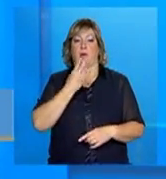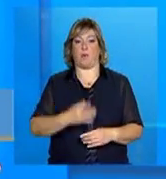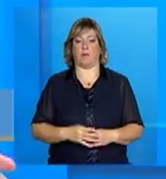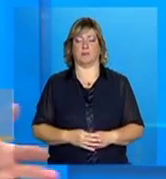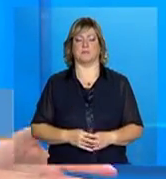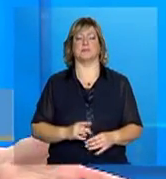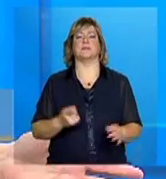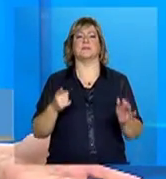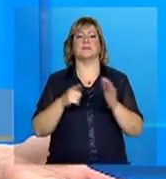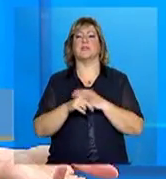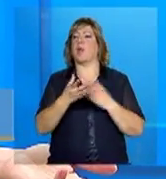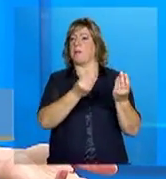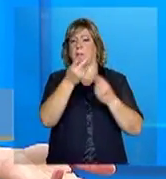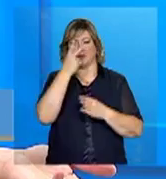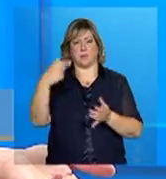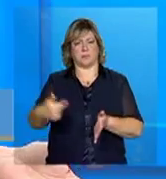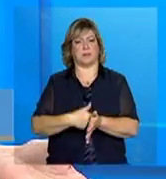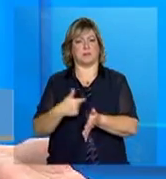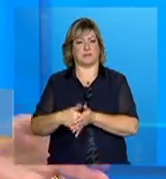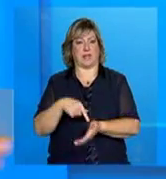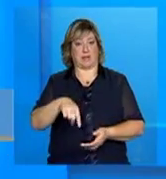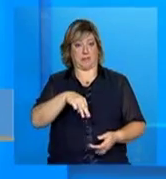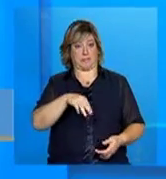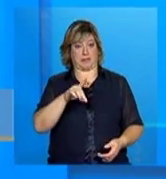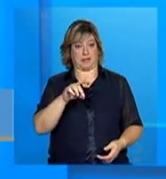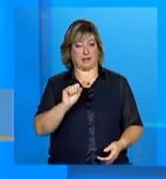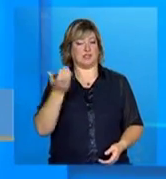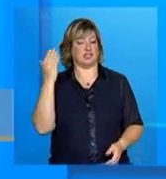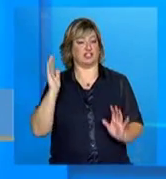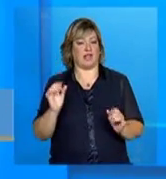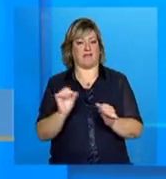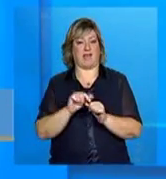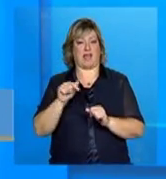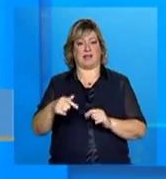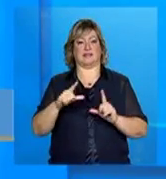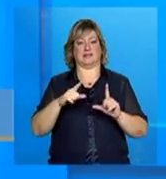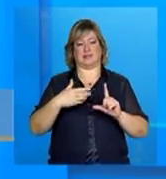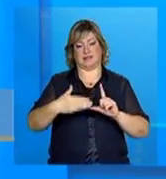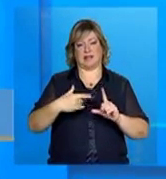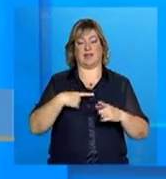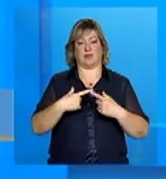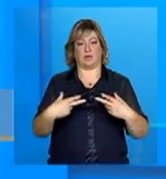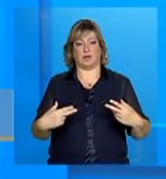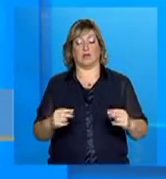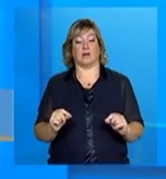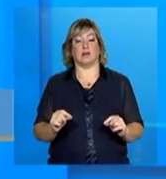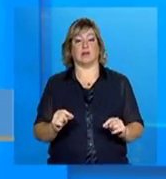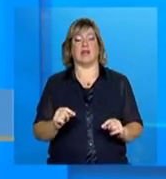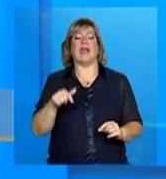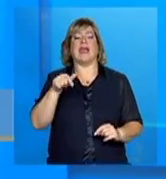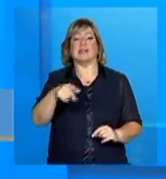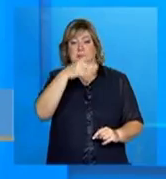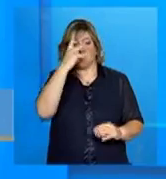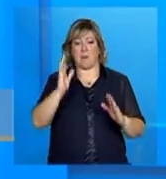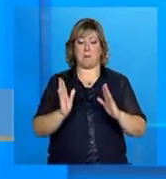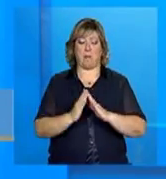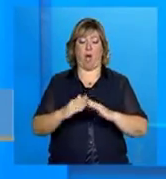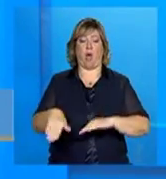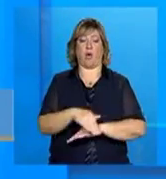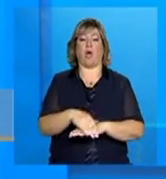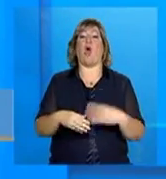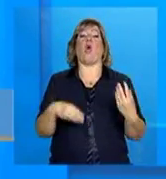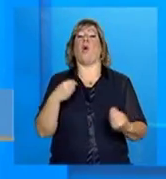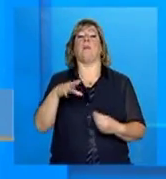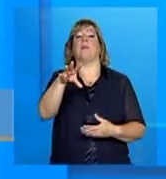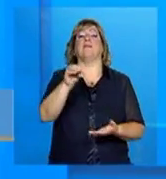assim que todo mundo me faz, porque a gente faz o MDS há algum tempo e as pessoas perguntam para mim, poxa, mas esse cidadão ele mora na rua. Ele vai ser cadastrado